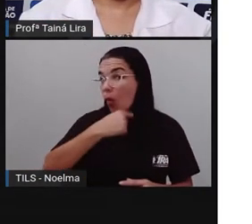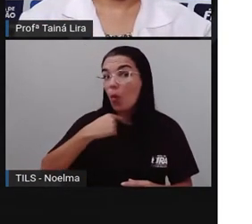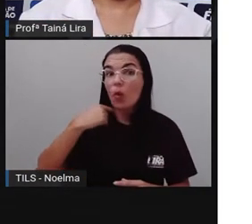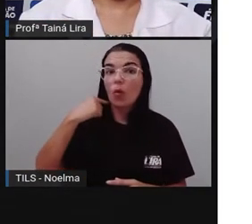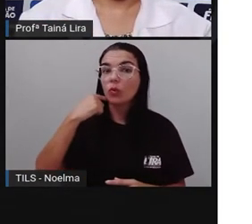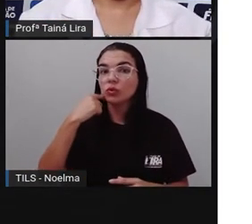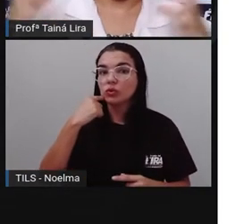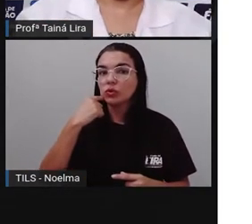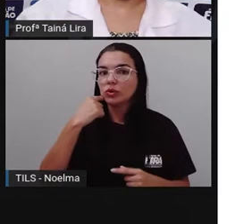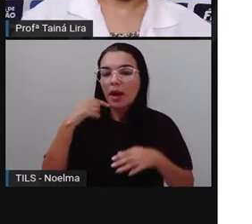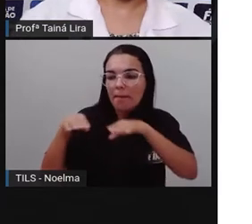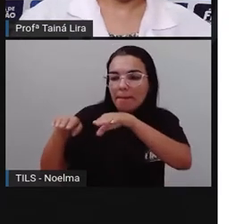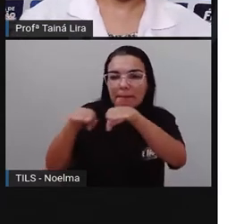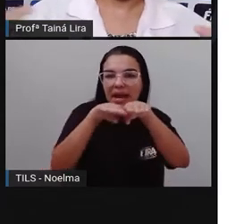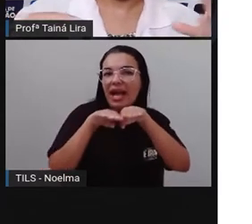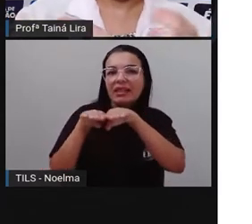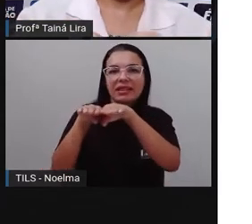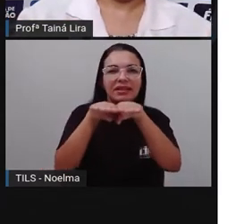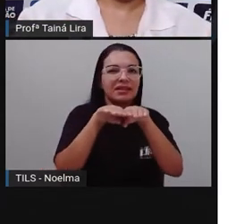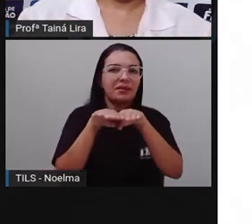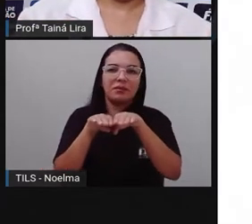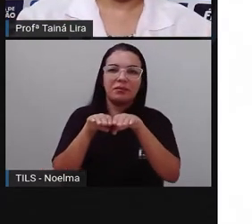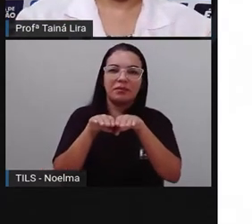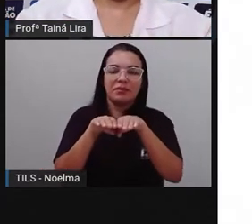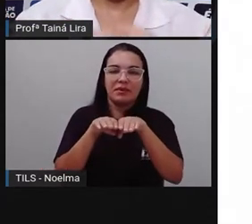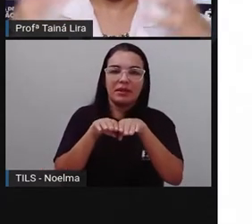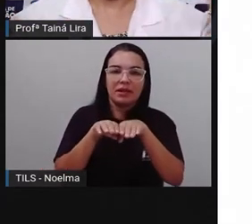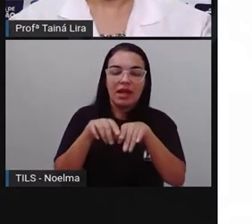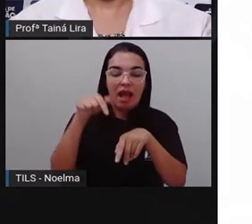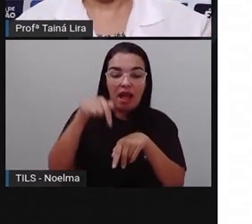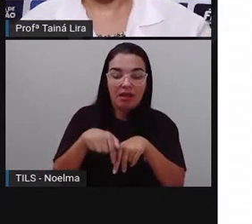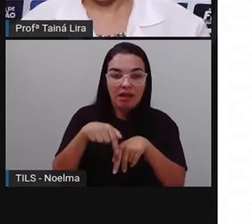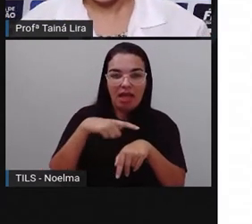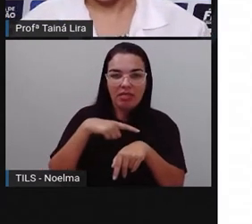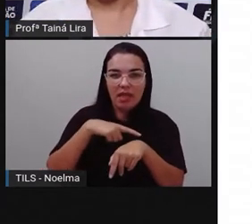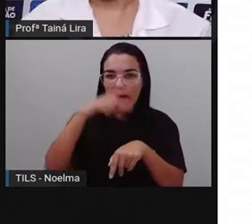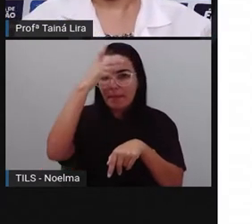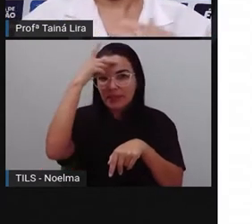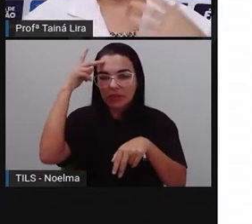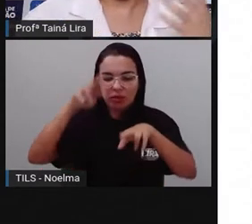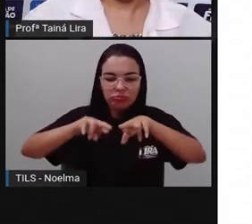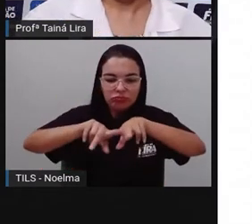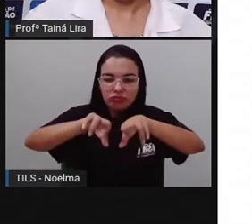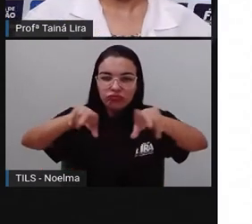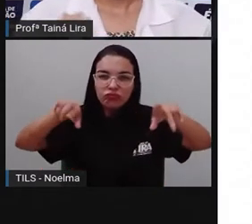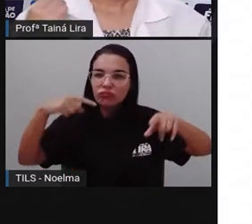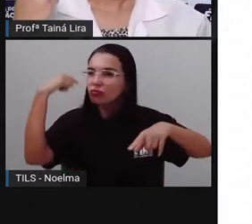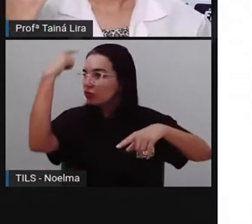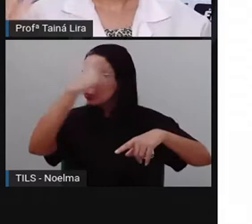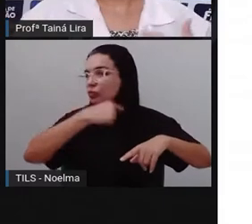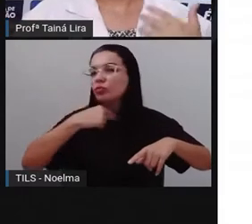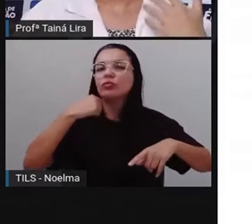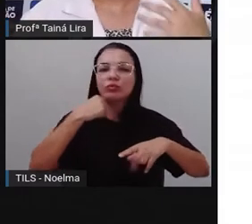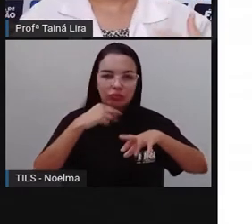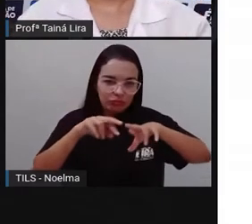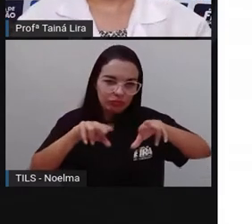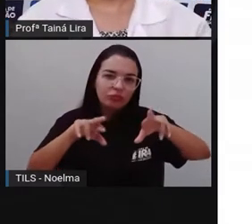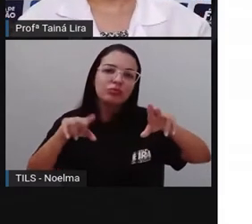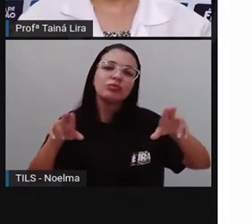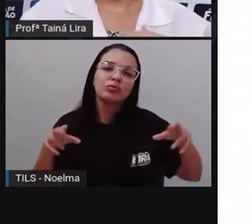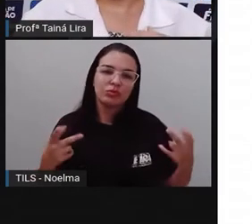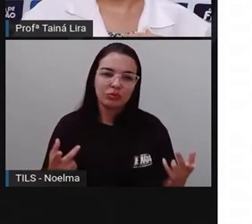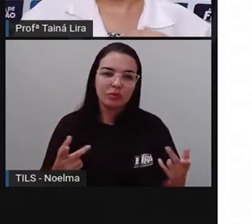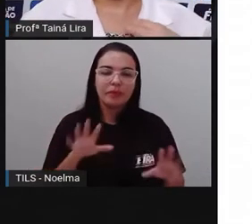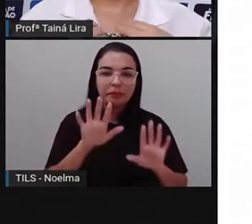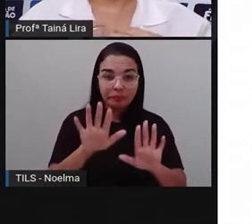Onde todo mundo é igual. Então, somos pessoas com traços diferentes, ou pró. Mas se, por exemplo,